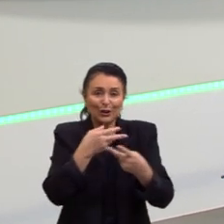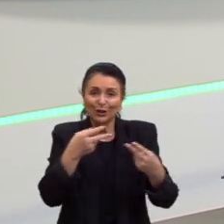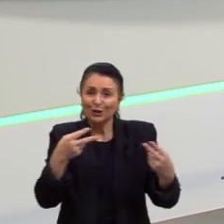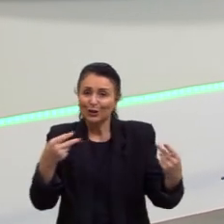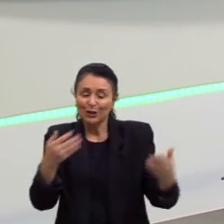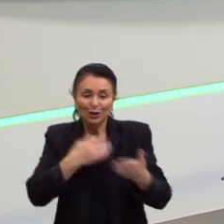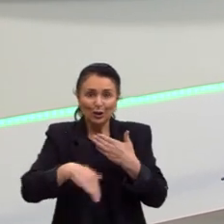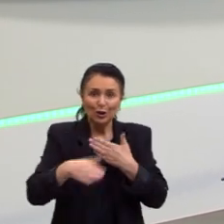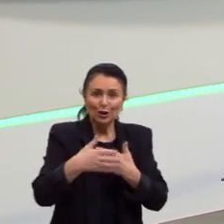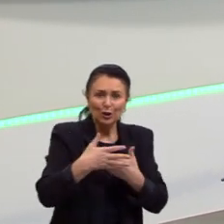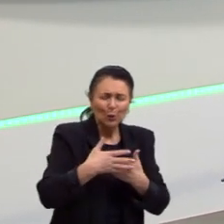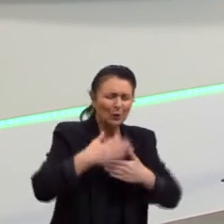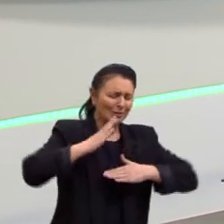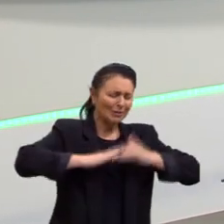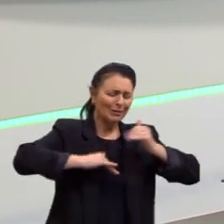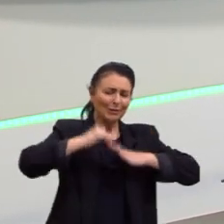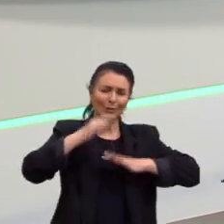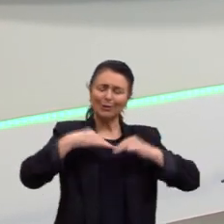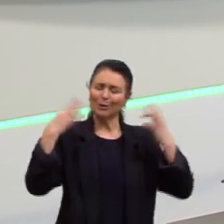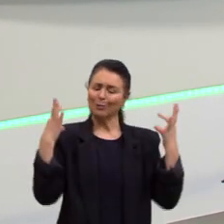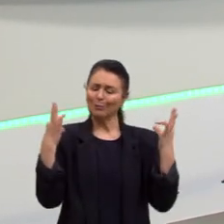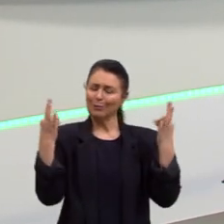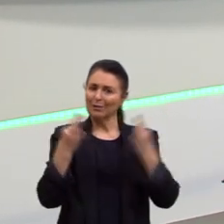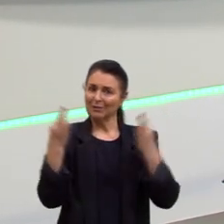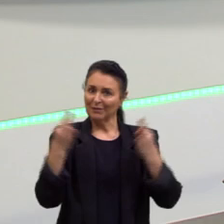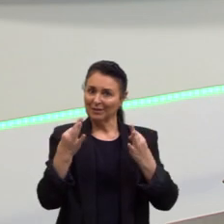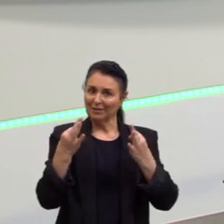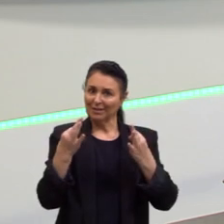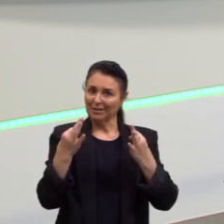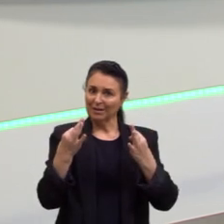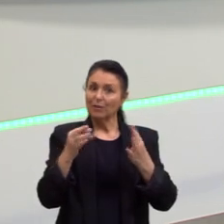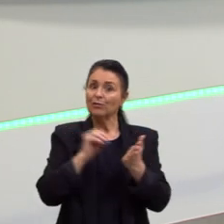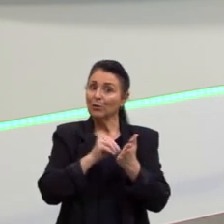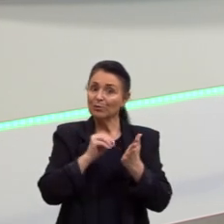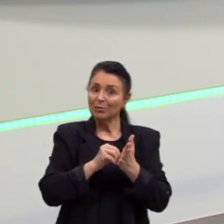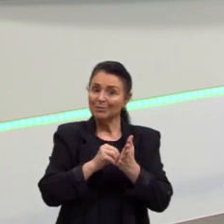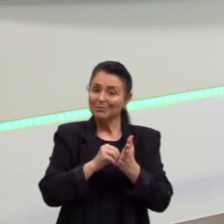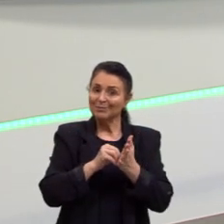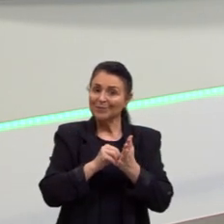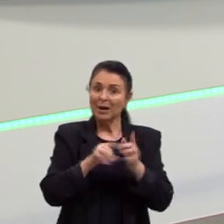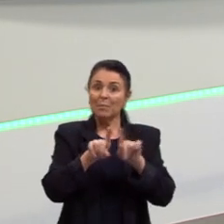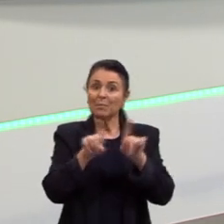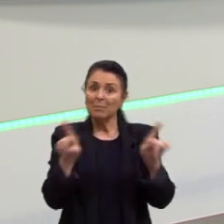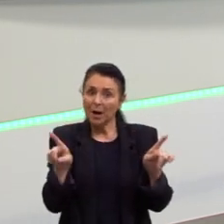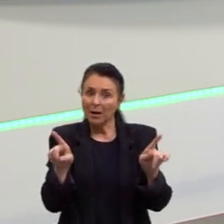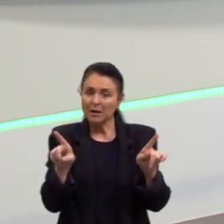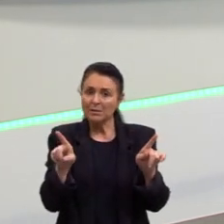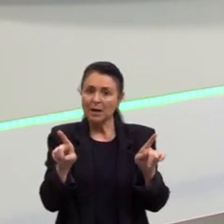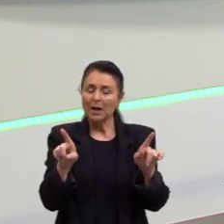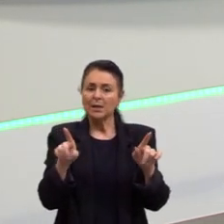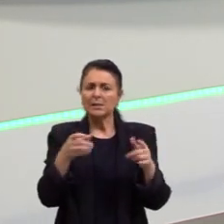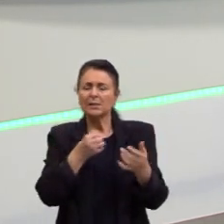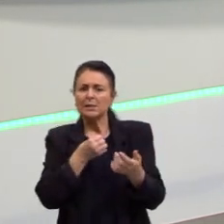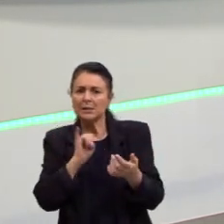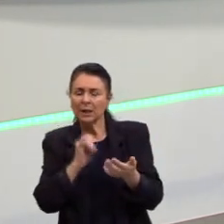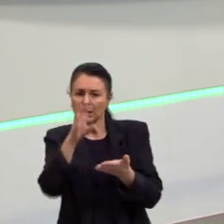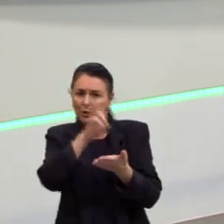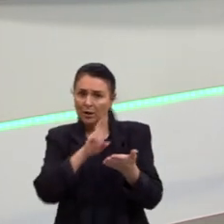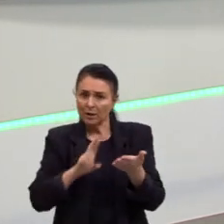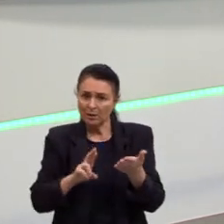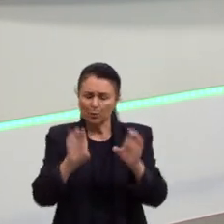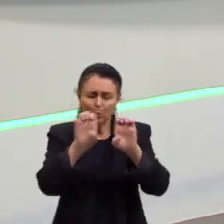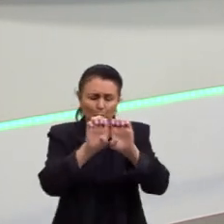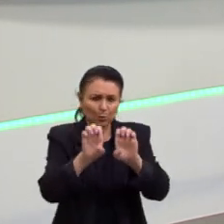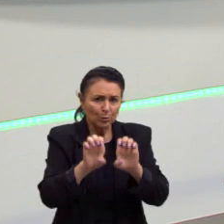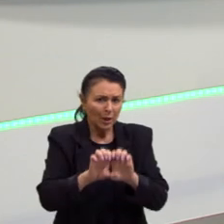Se a tua redação, se tu quiser correr o risco de não ter uma redação toda perfeitinha, bem construída, bem estruturada,